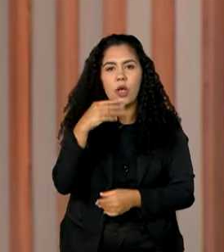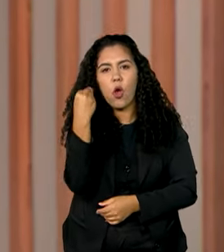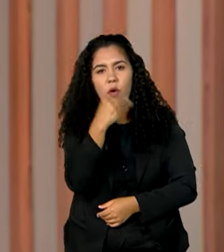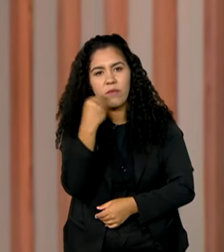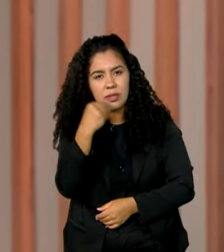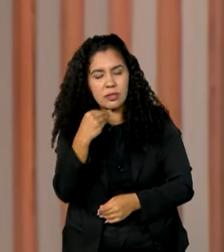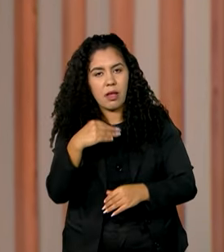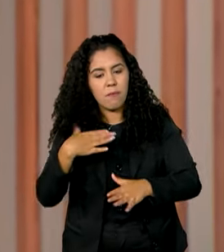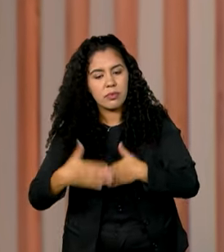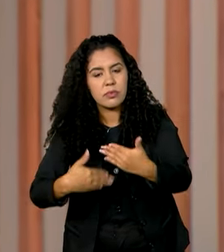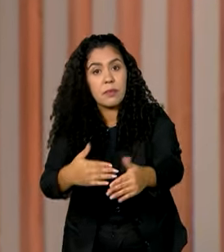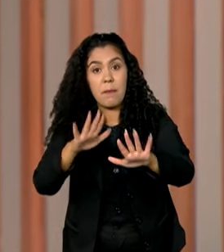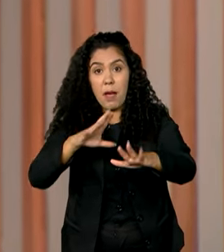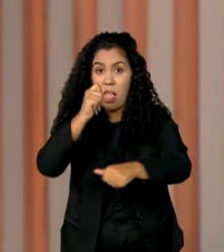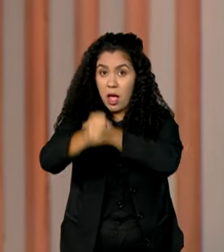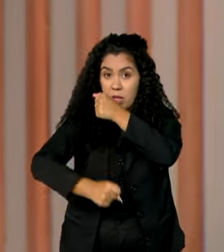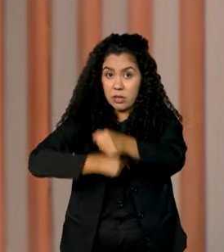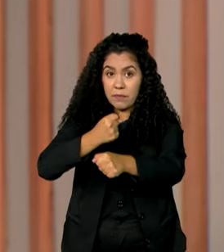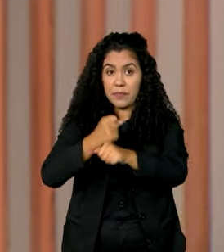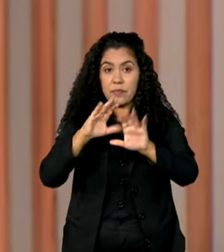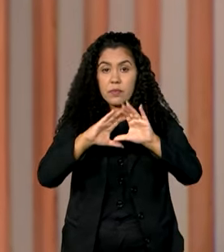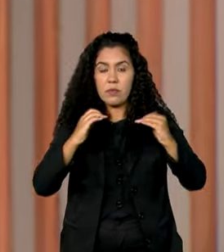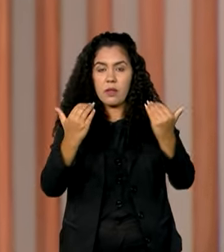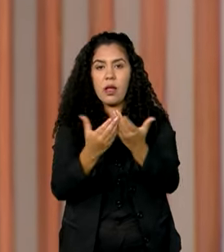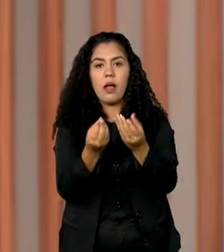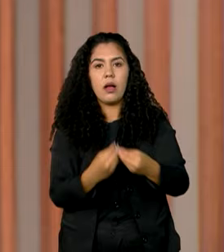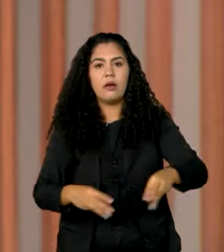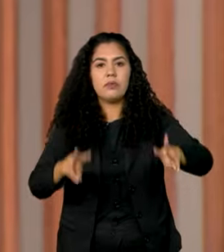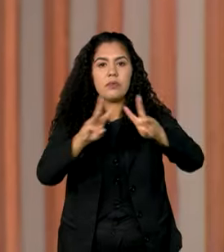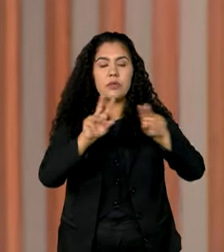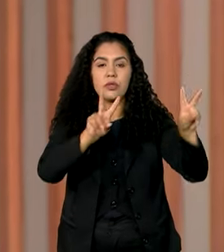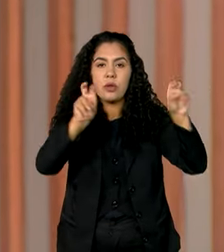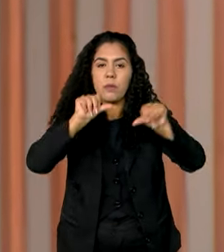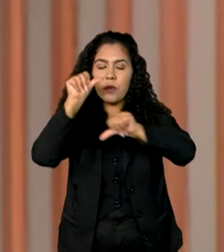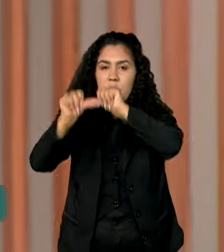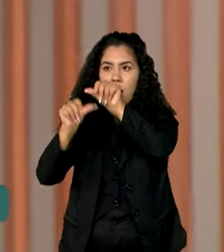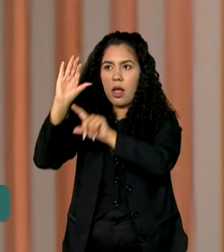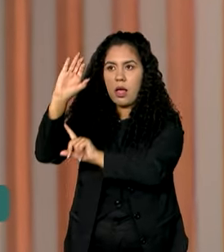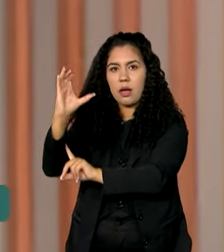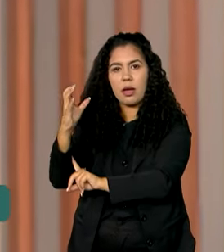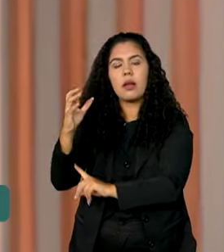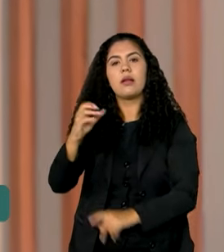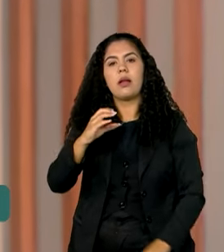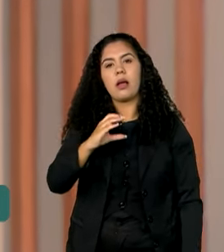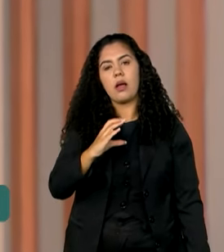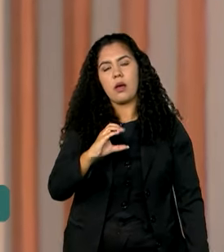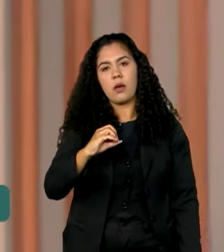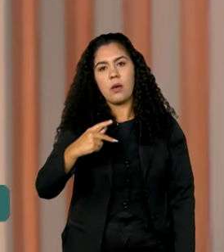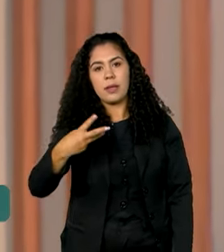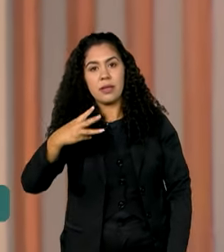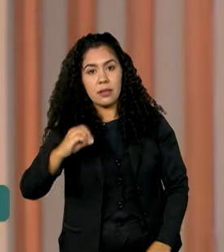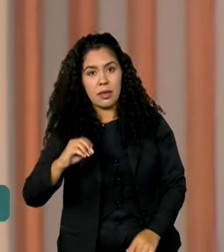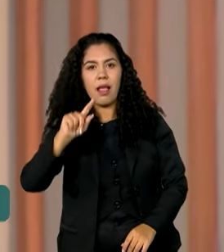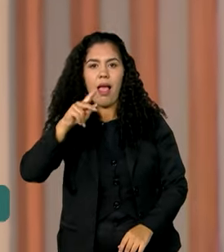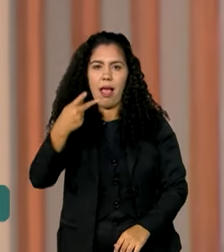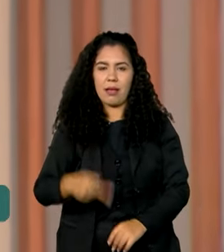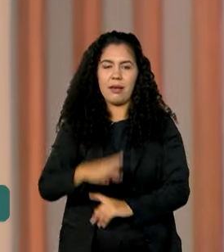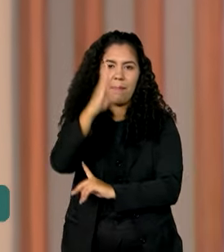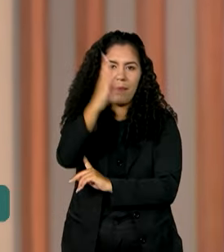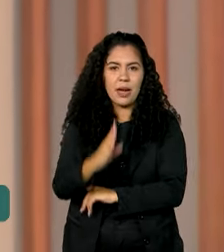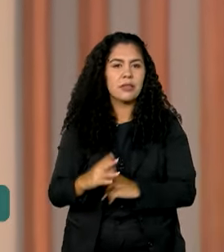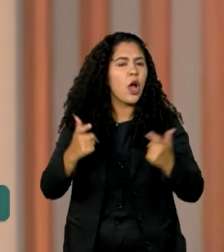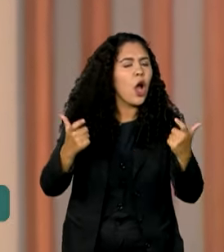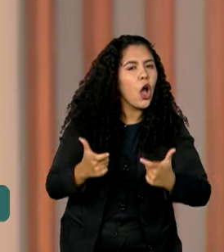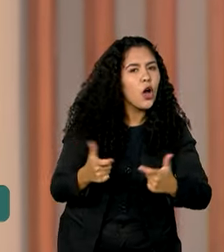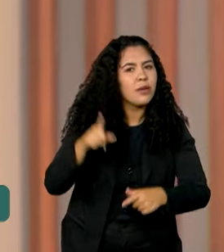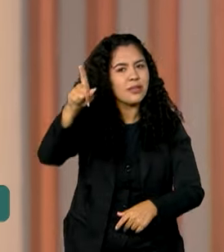E no ano que vem, a Conferência das Nações Unidas sobre Mudança do Clima, COP30, será aqui no Brasil, em Belém, do Pará,